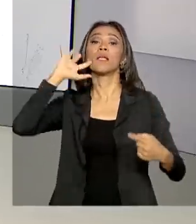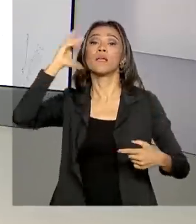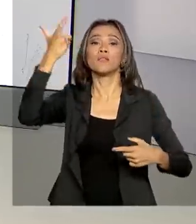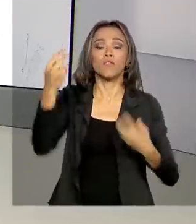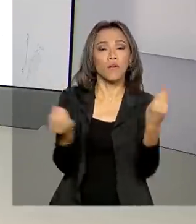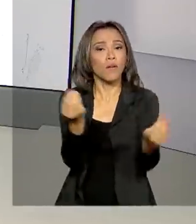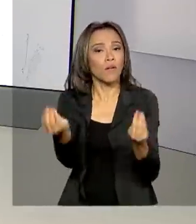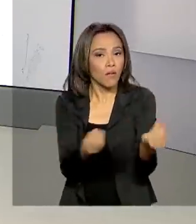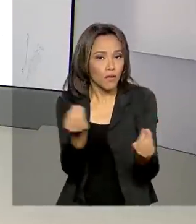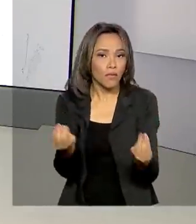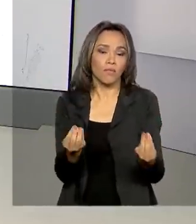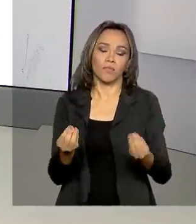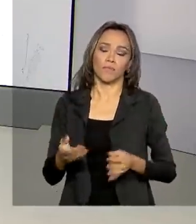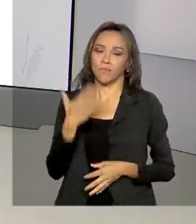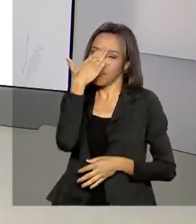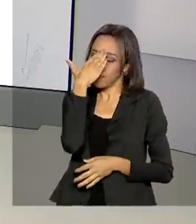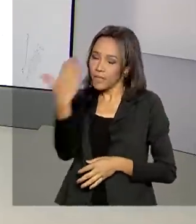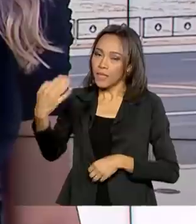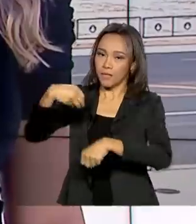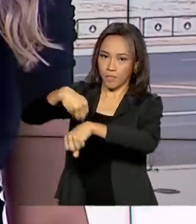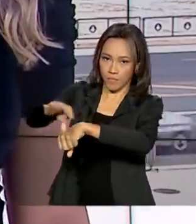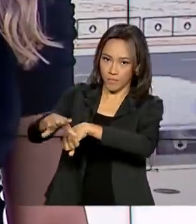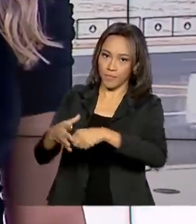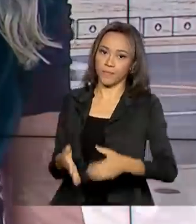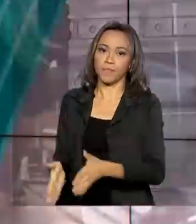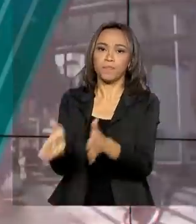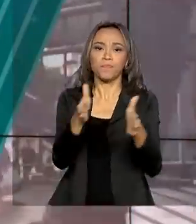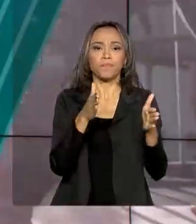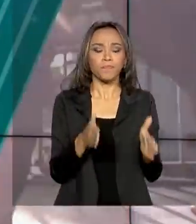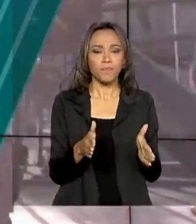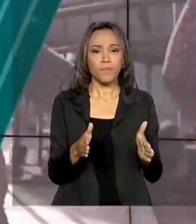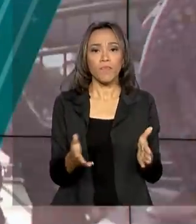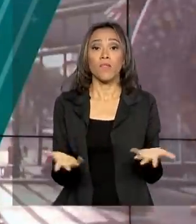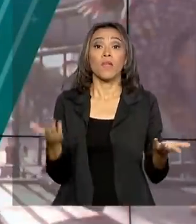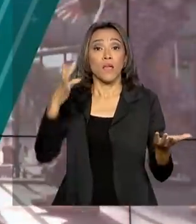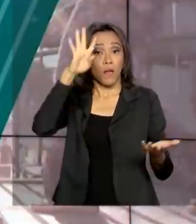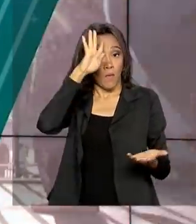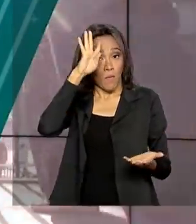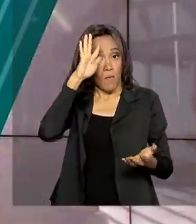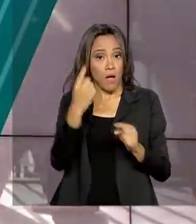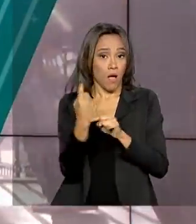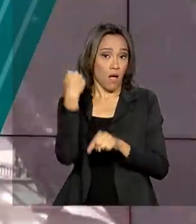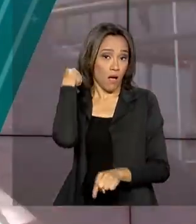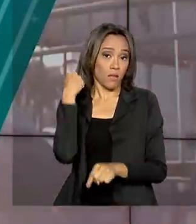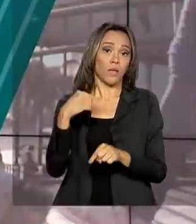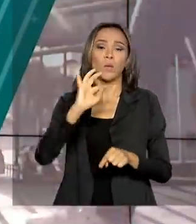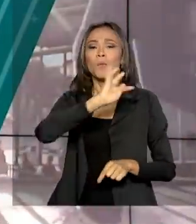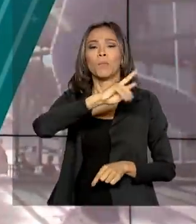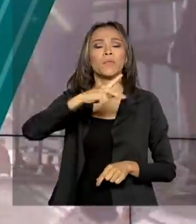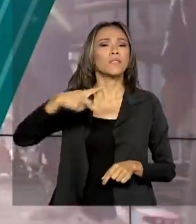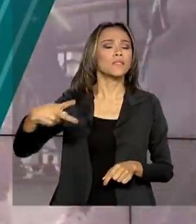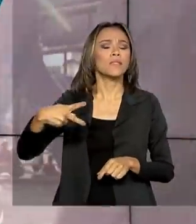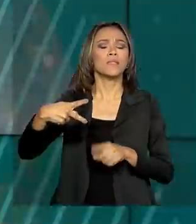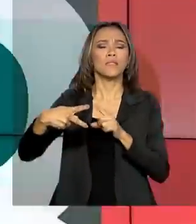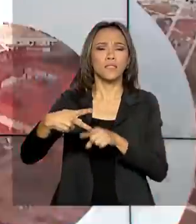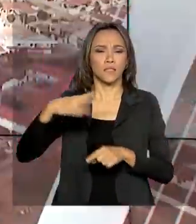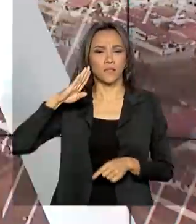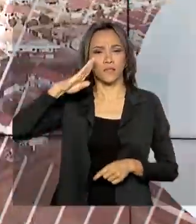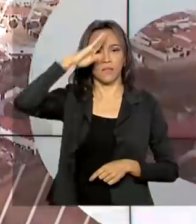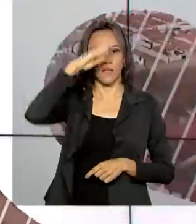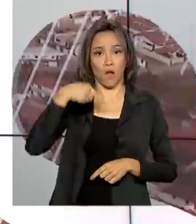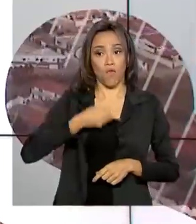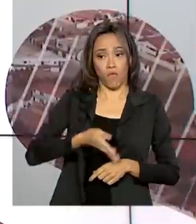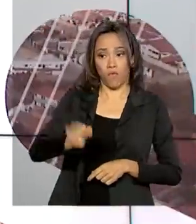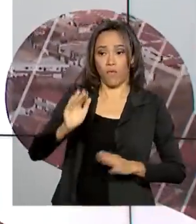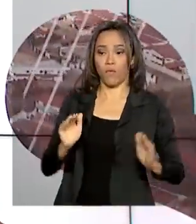você, Renata. Obrigada, Selma, pelas suas informações. E nesta quarta-feira, o presidente Jair Bolsonaro foi ao Ministério de Minas e Energia